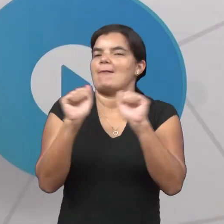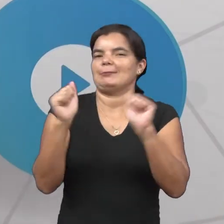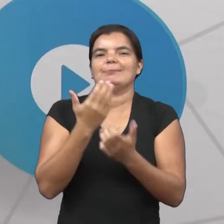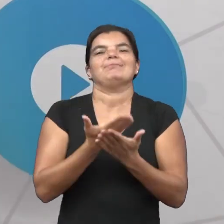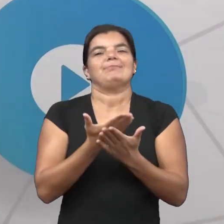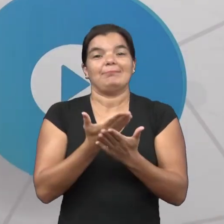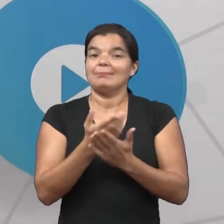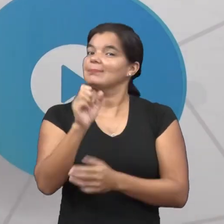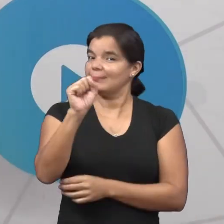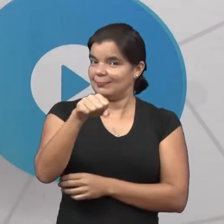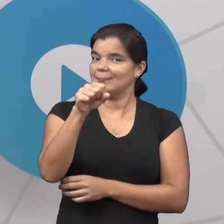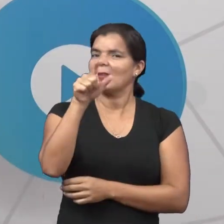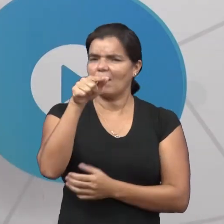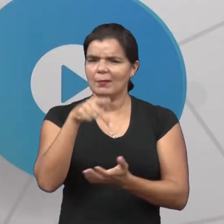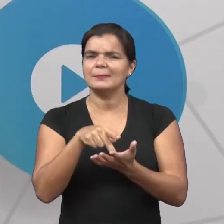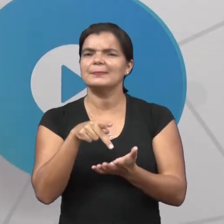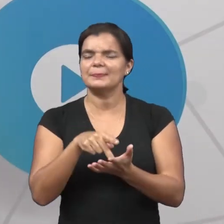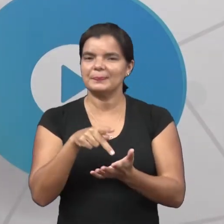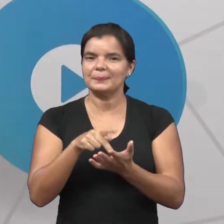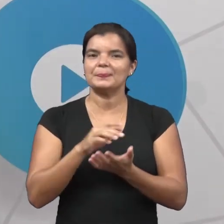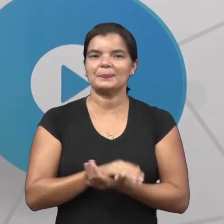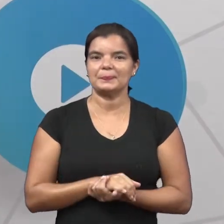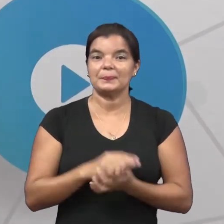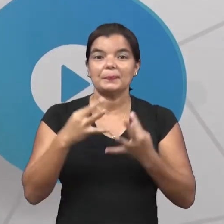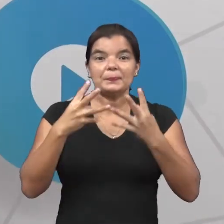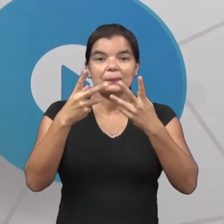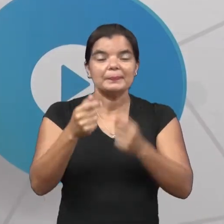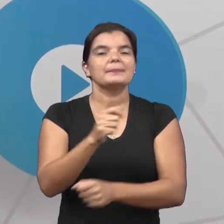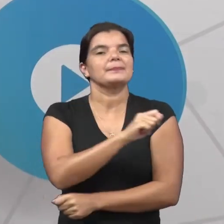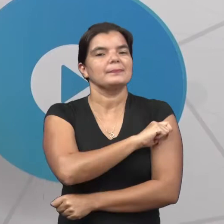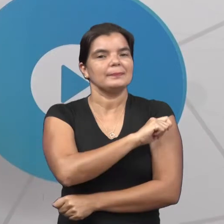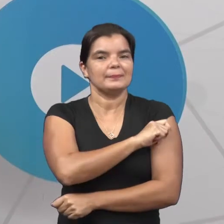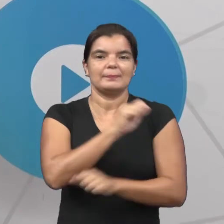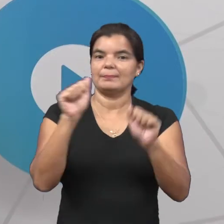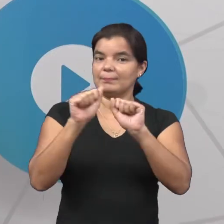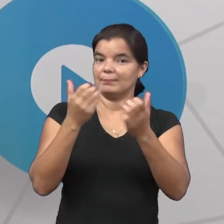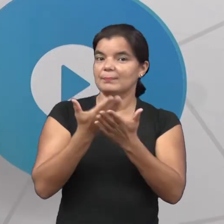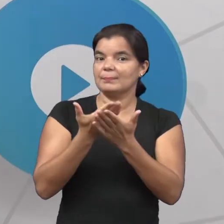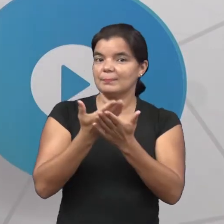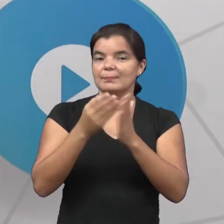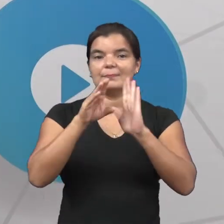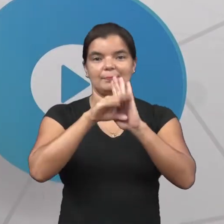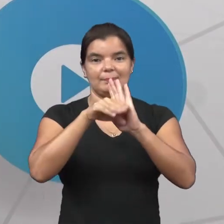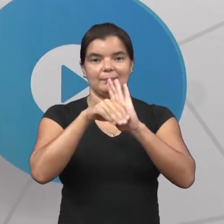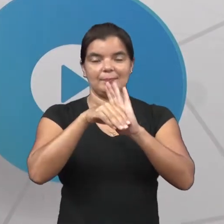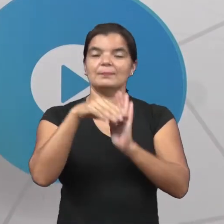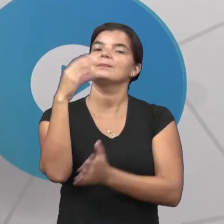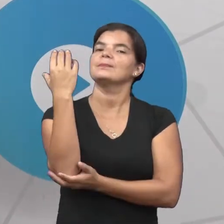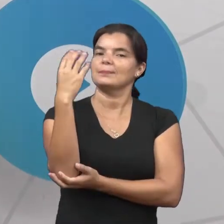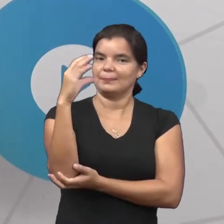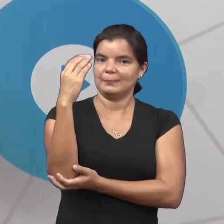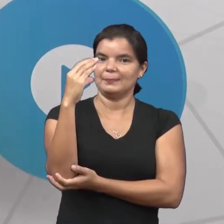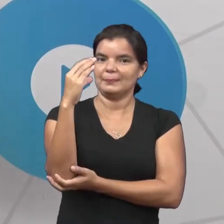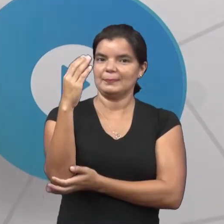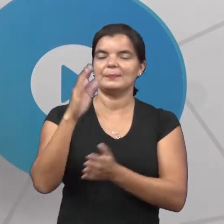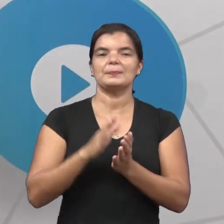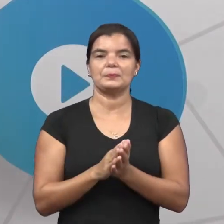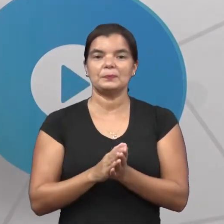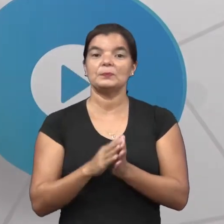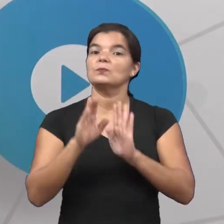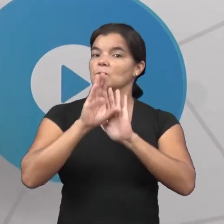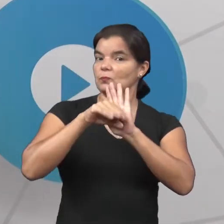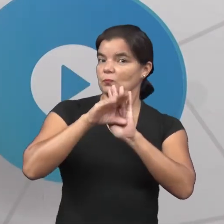Sim, é verdade. Todos os alunos adoram estudar os conteúdos de ciências. Aqueles